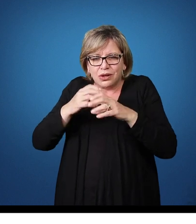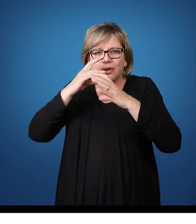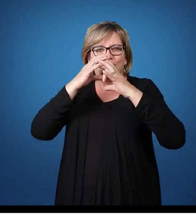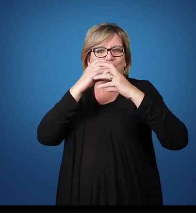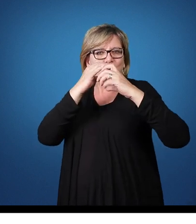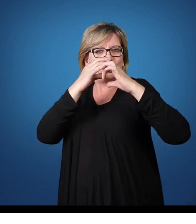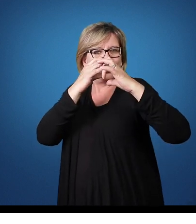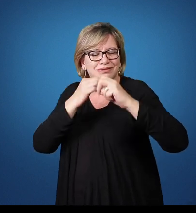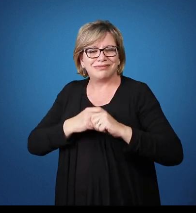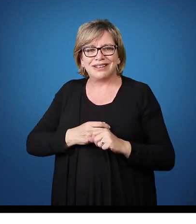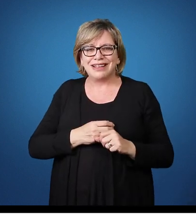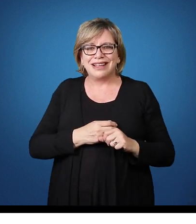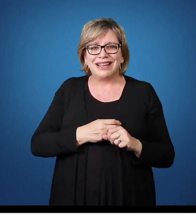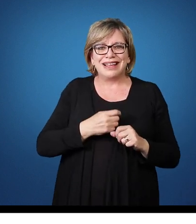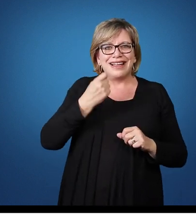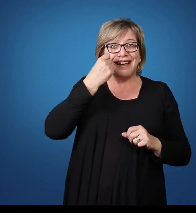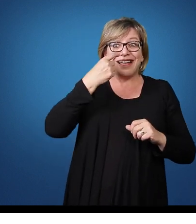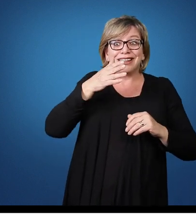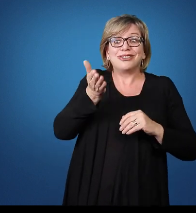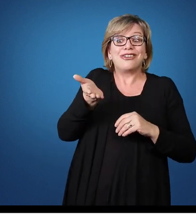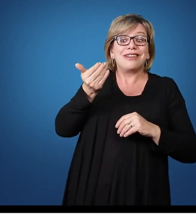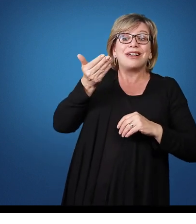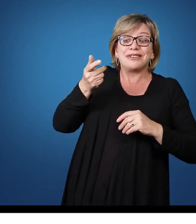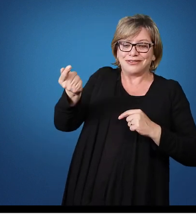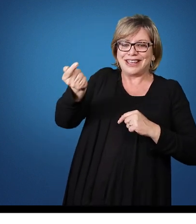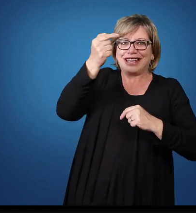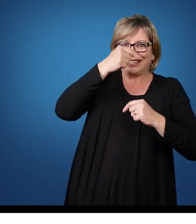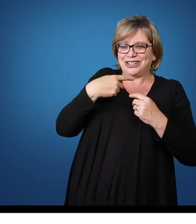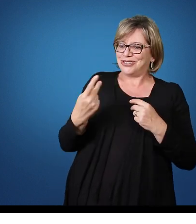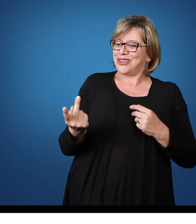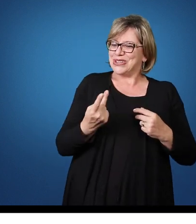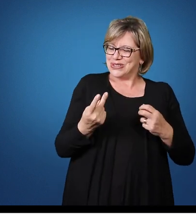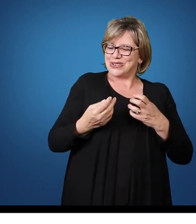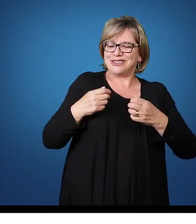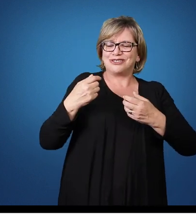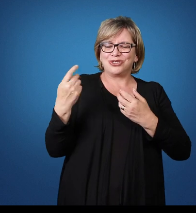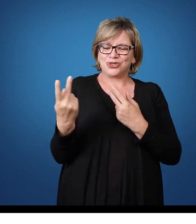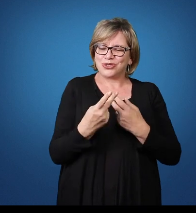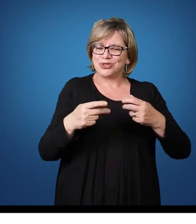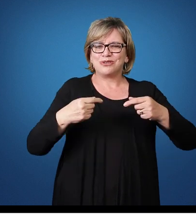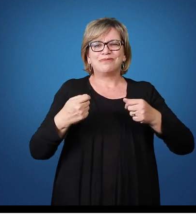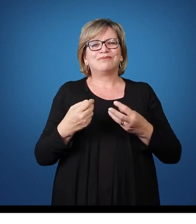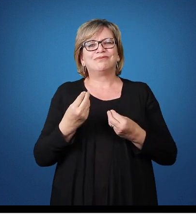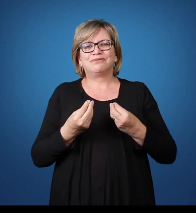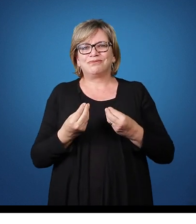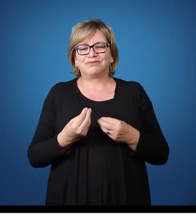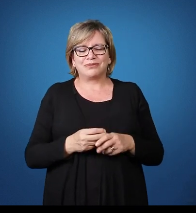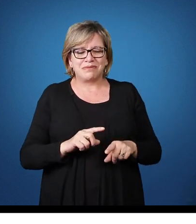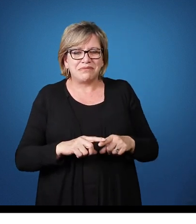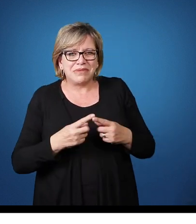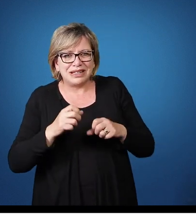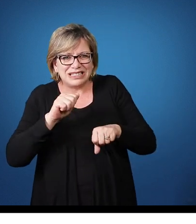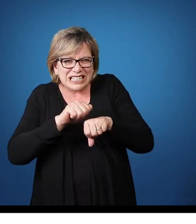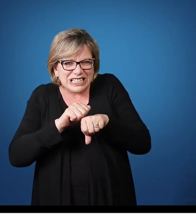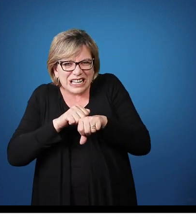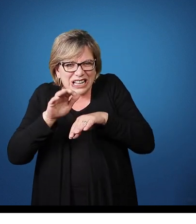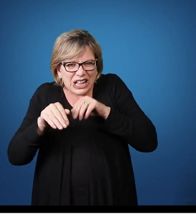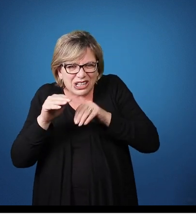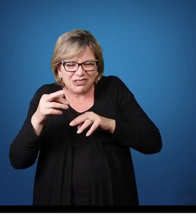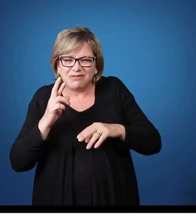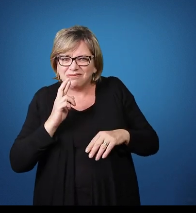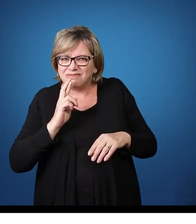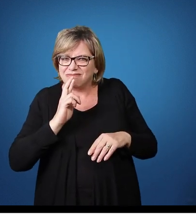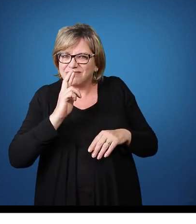Suba aqui tatu, vamos formar uma banda Mas o tatu